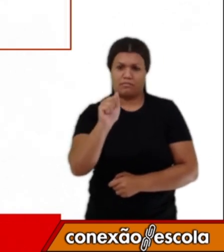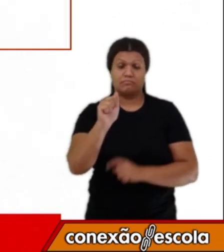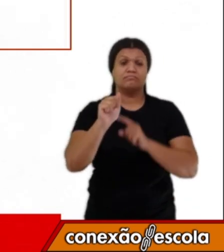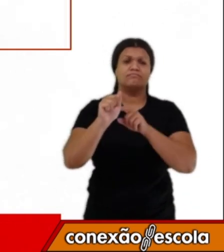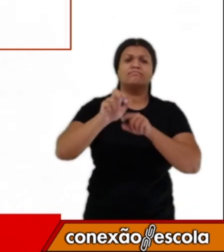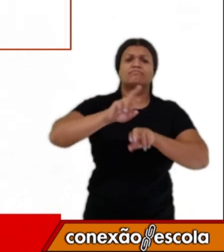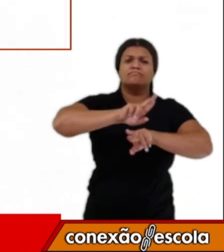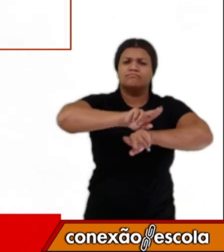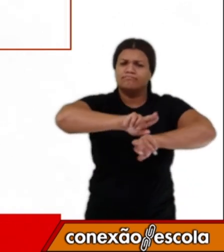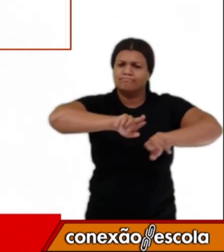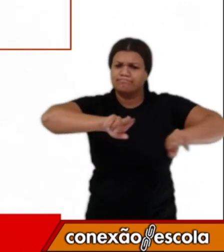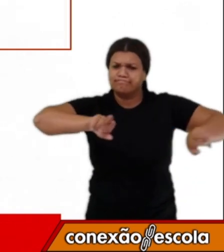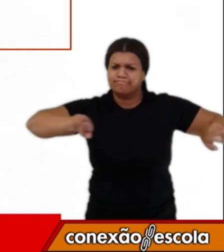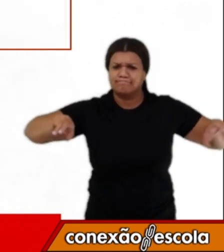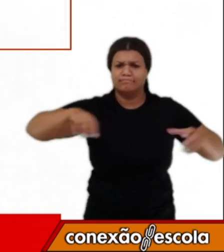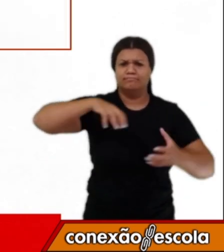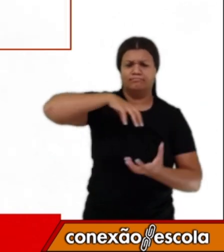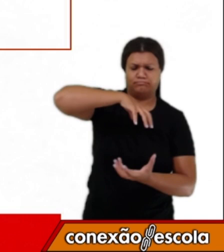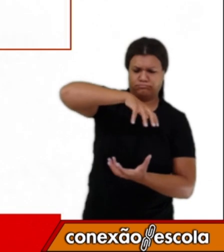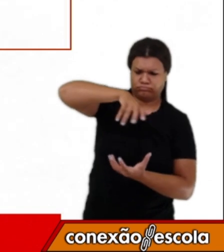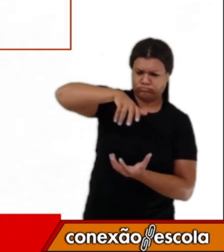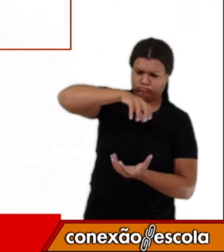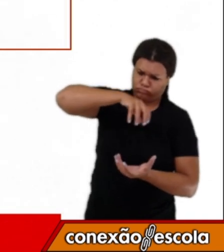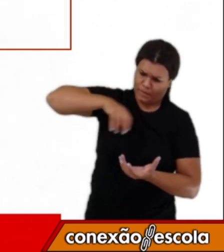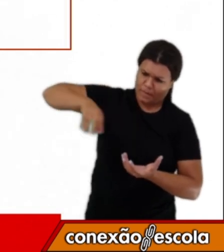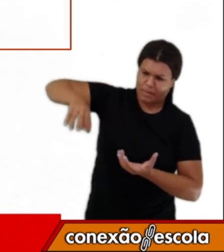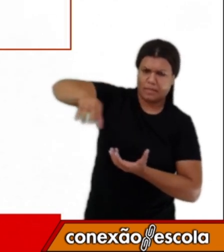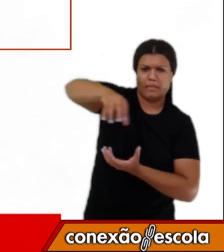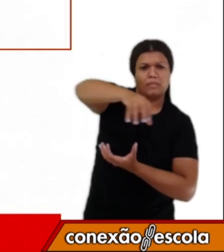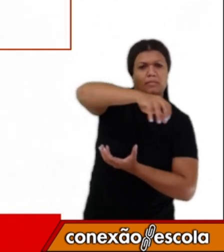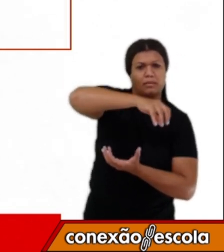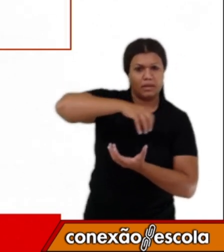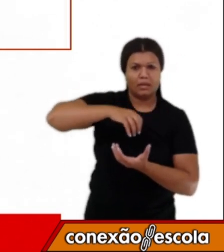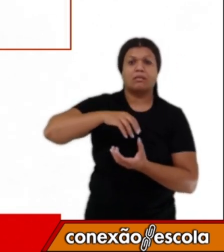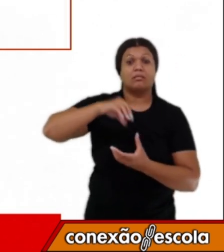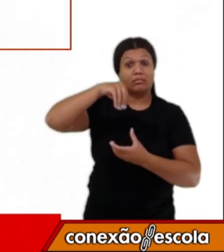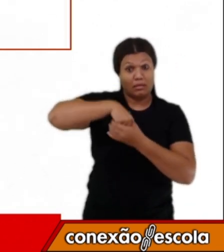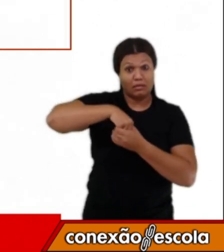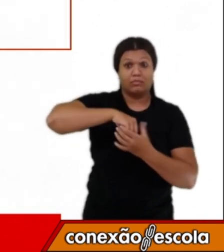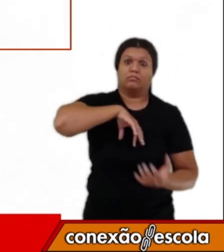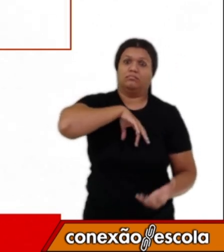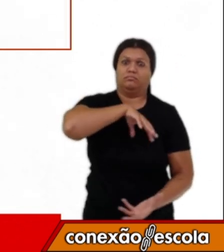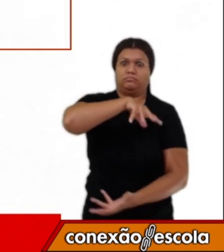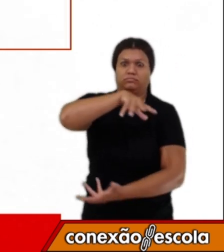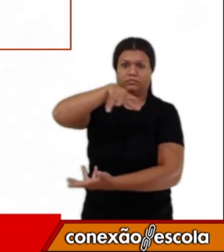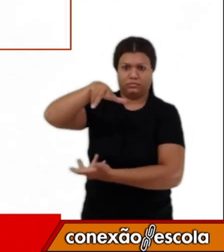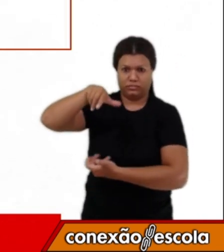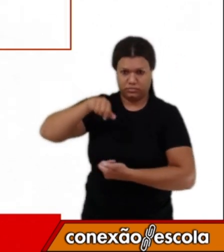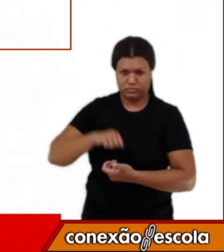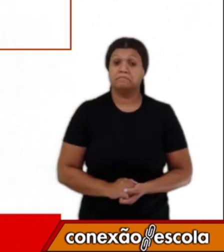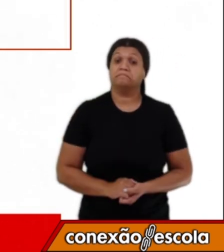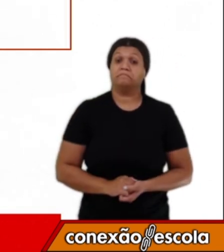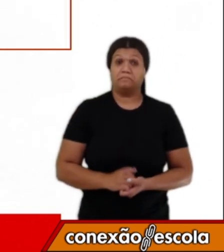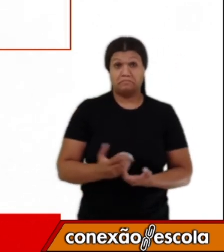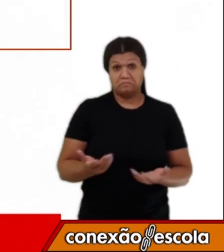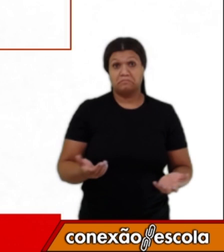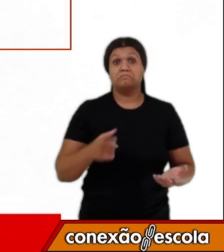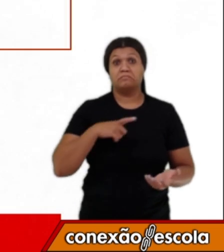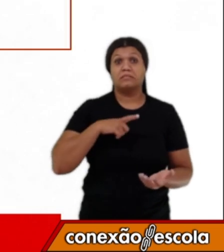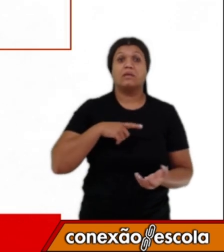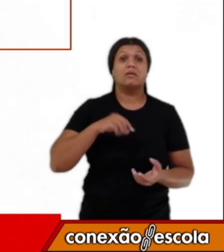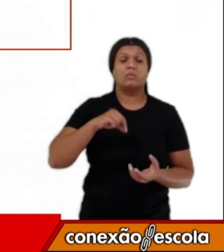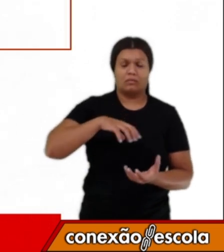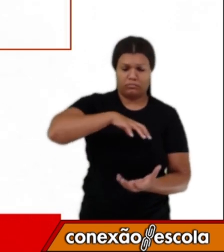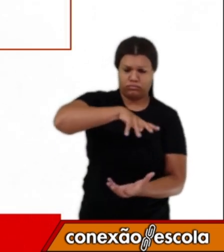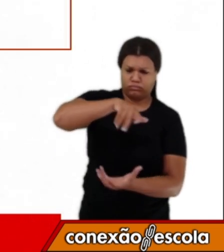várias galáxias que formam o Universo, que por sua vez, é formado